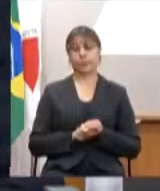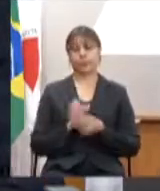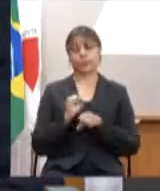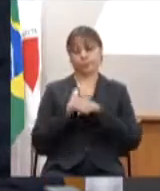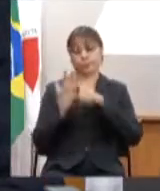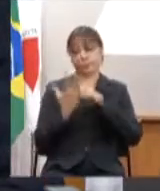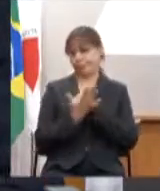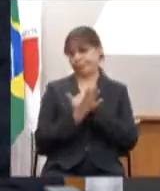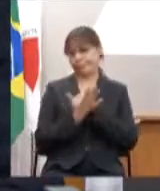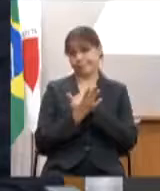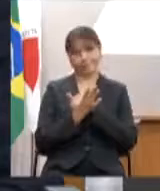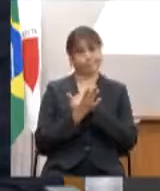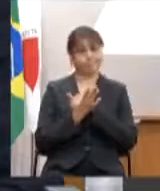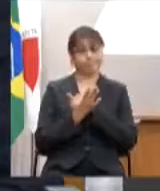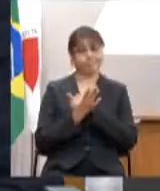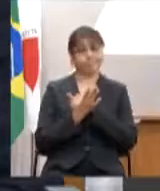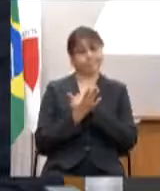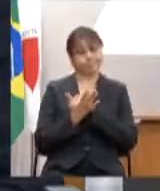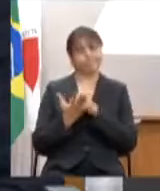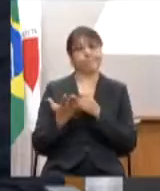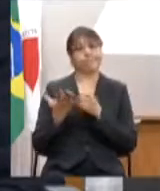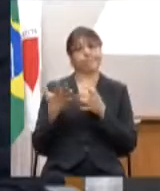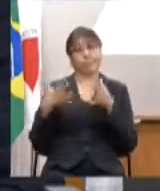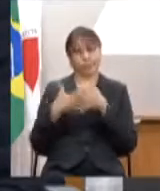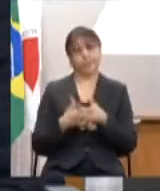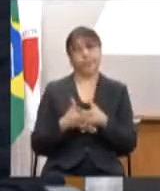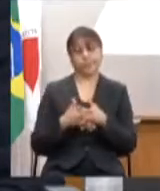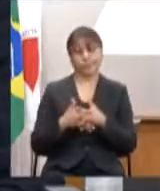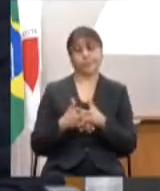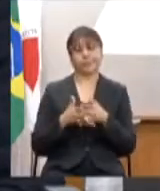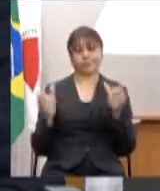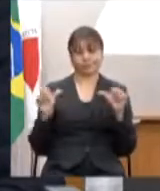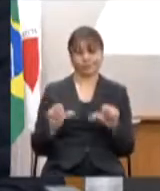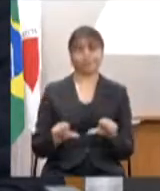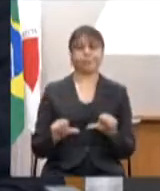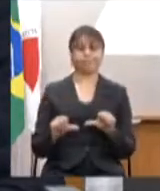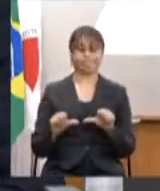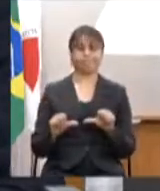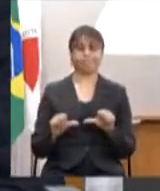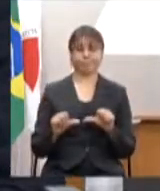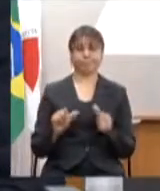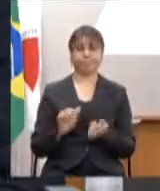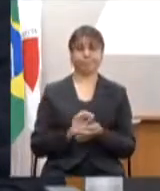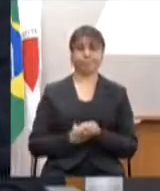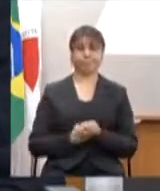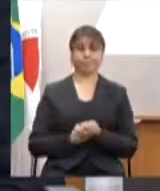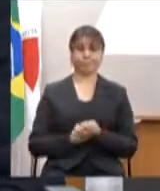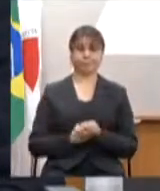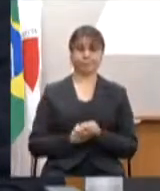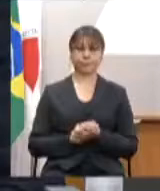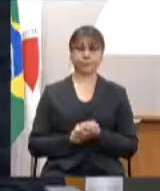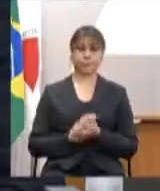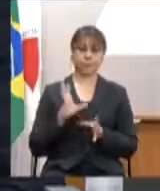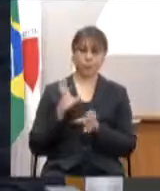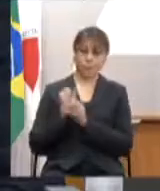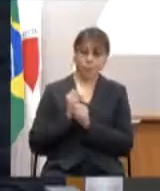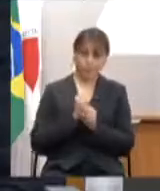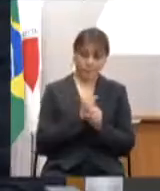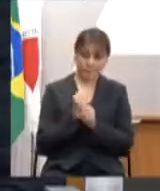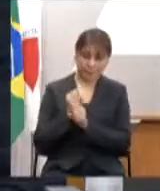colaborou com isso. Nós estamos conseguindo fechar as contas